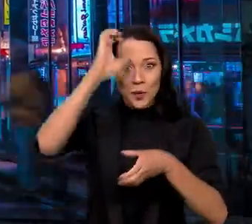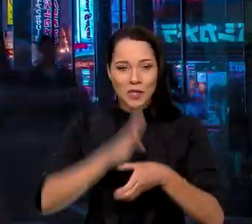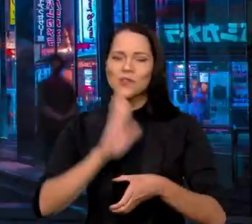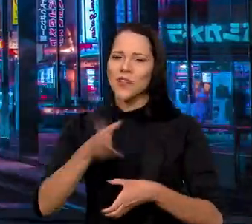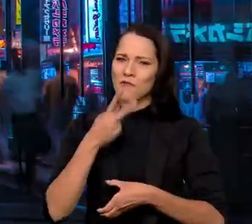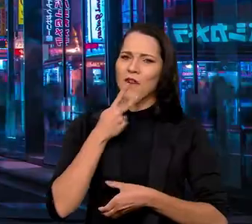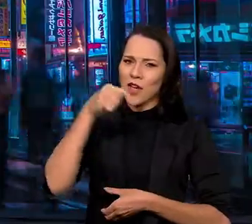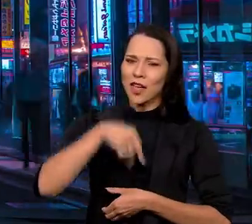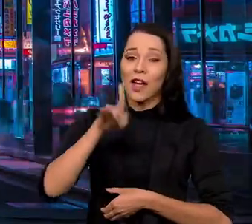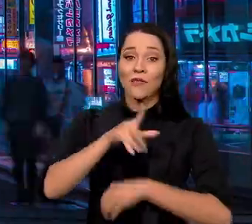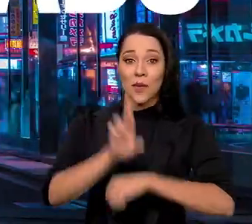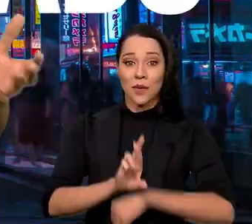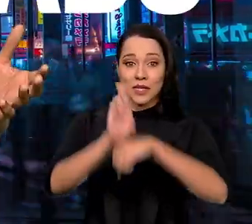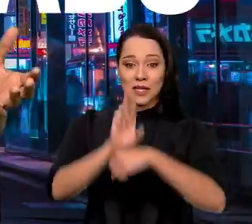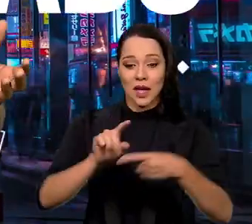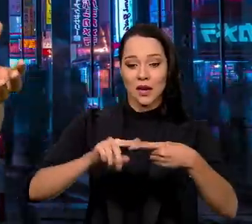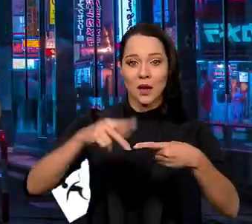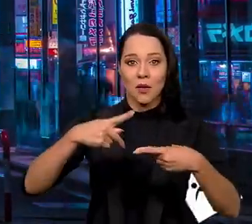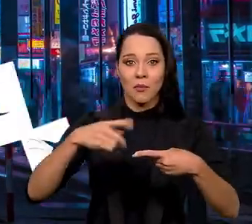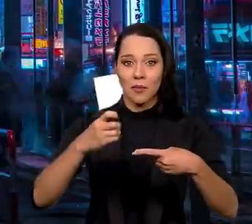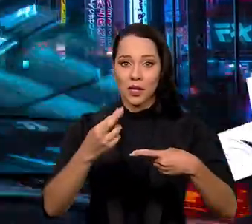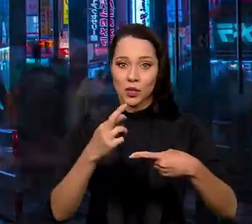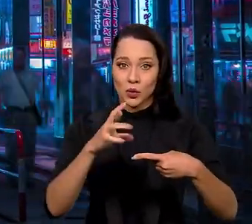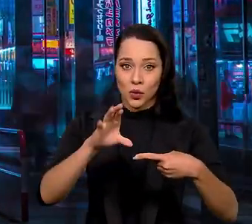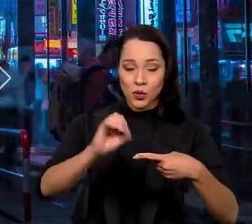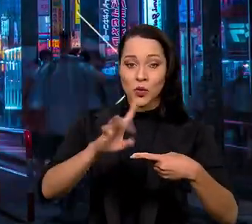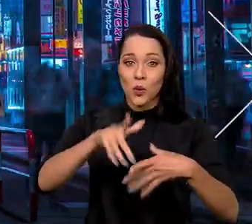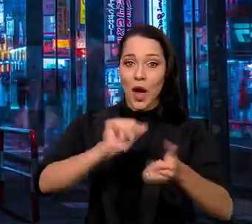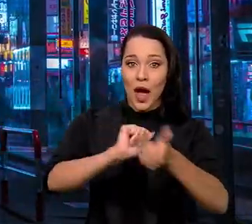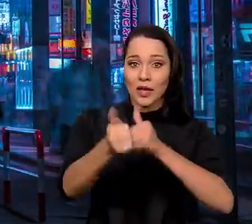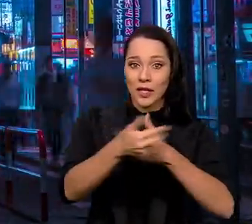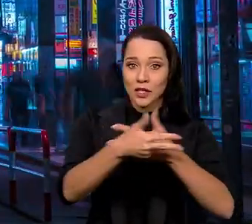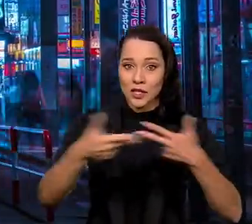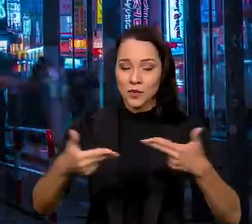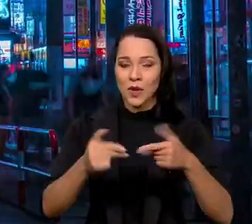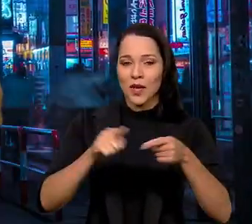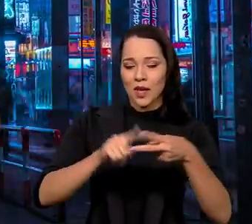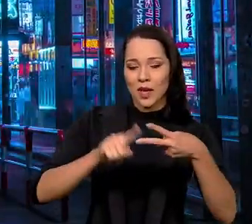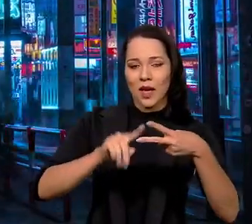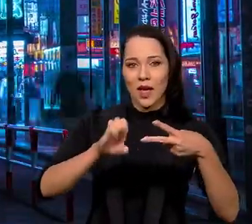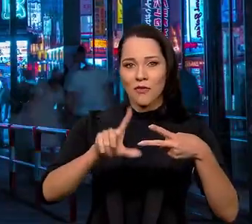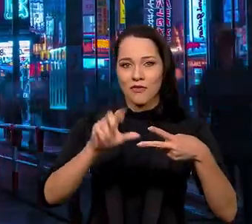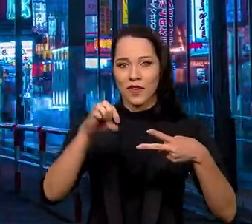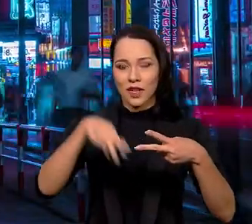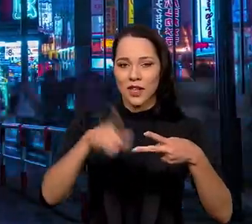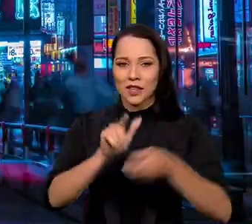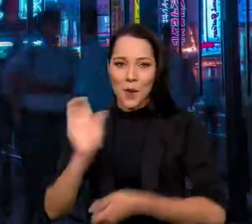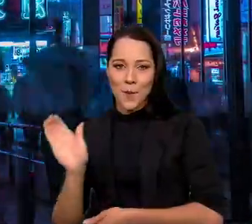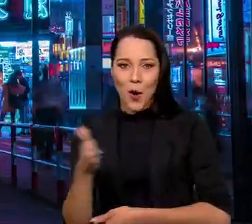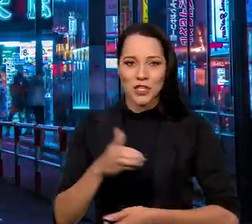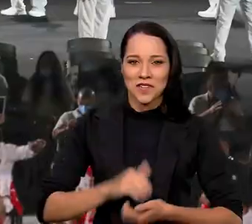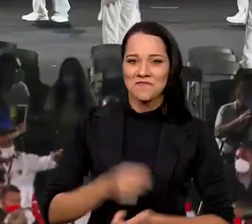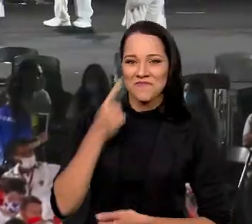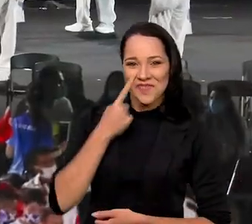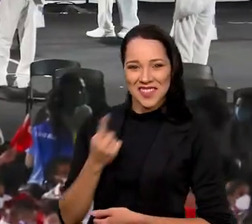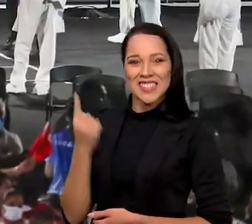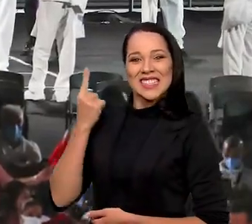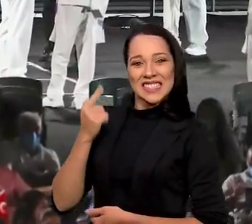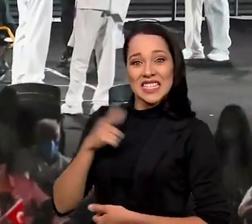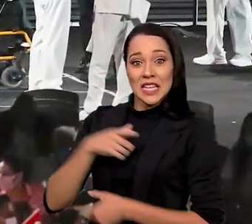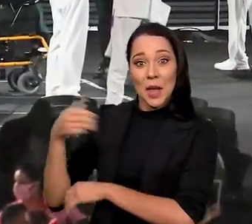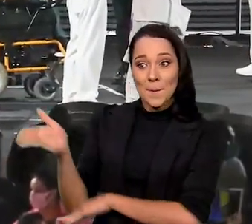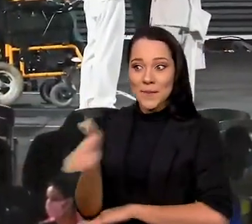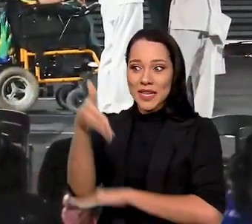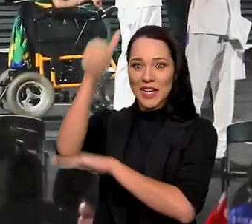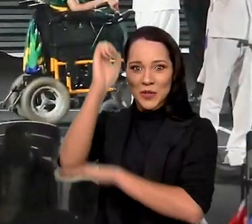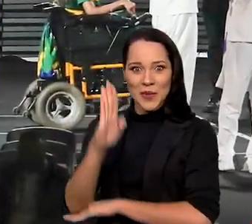Brasil, como a gente já falou aqui, foi representado pelo Petrúcio Ferreira, do atletismo, e a Evelyn Oliveira, da Bocha. Olha eles aí,